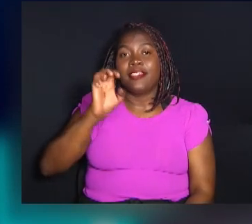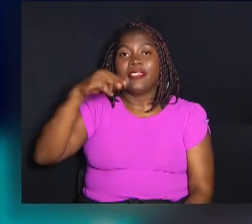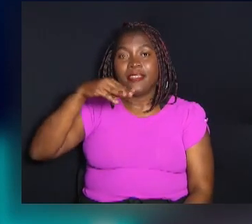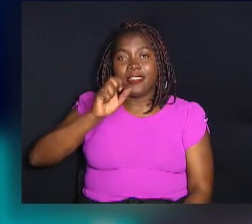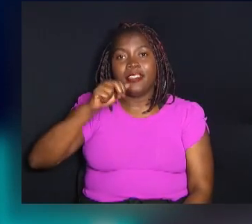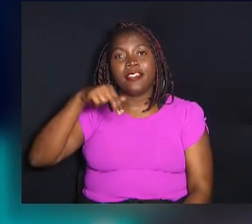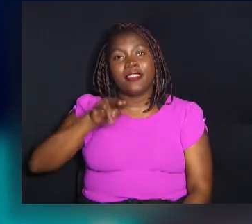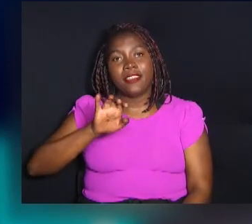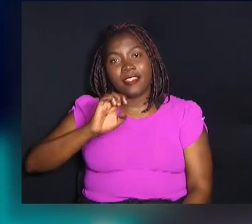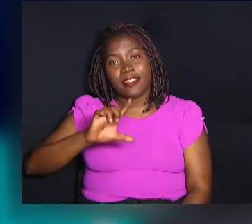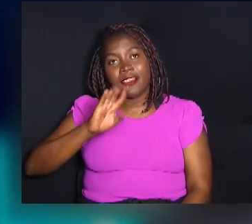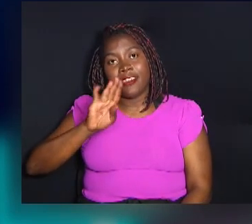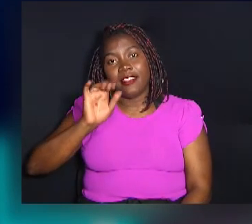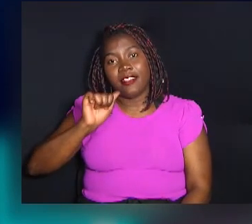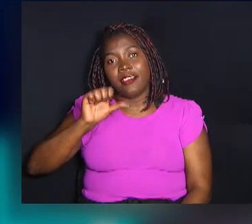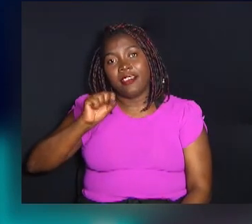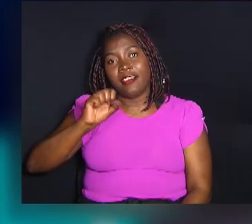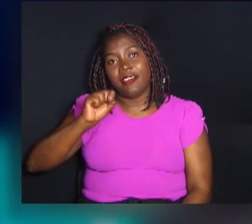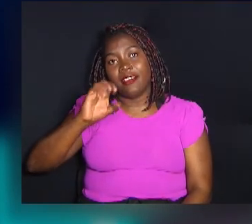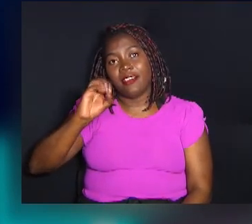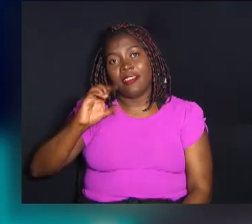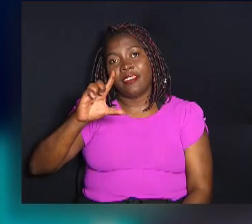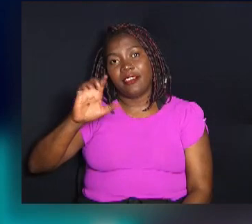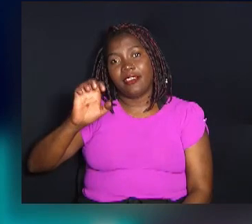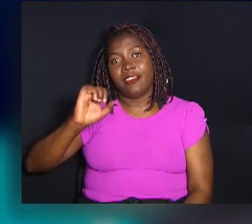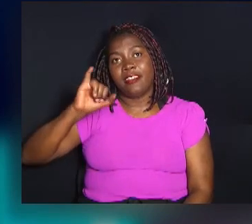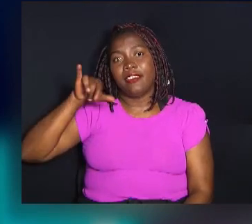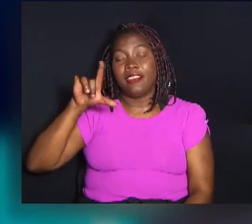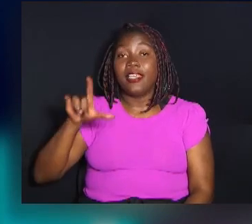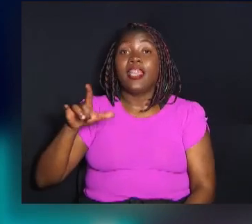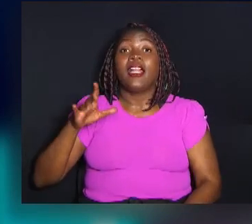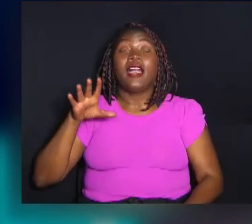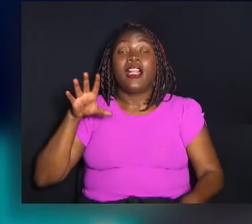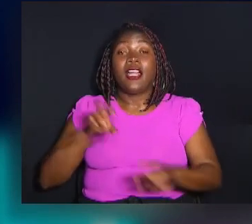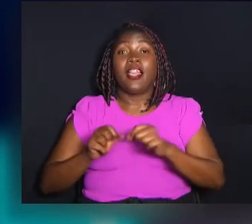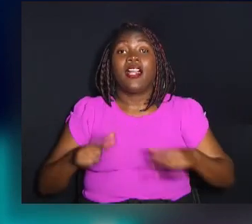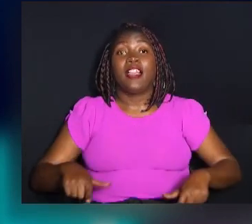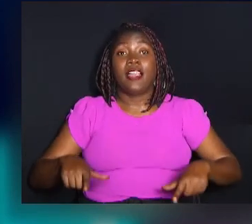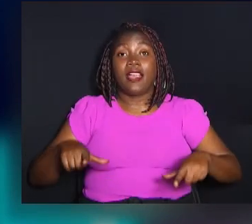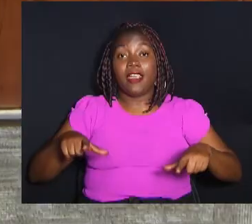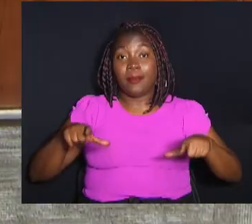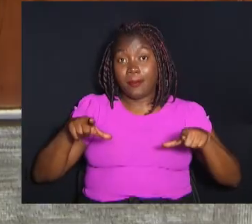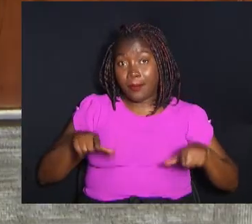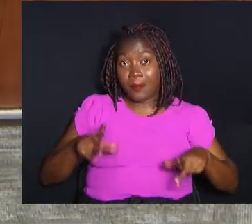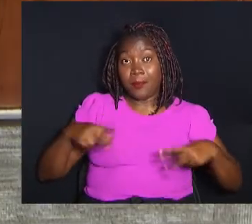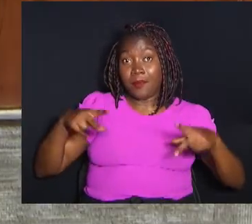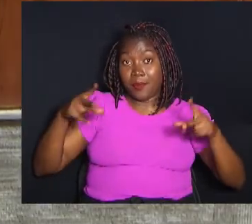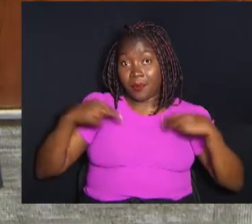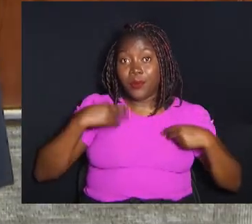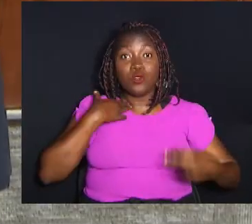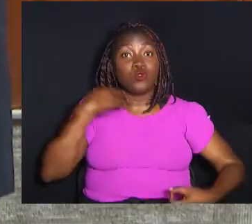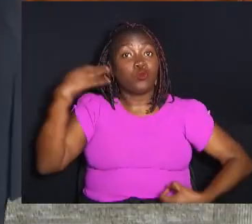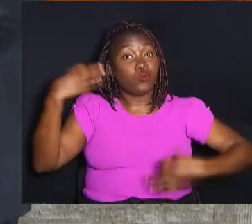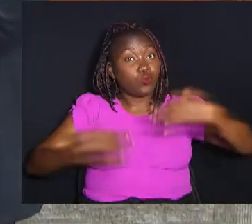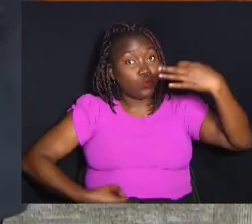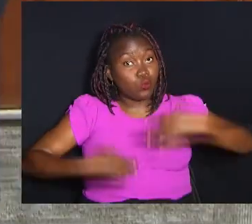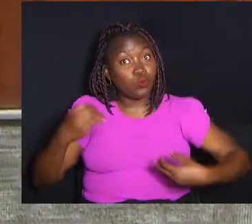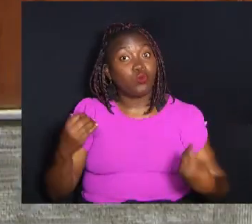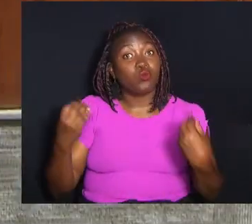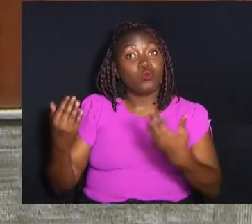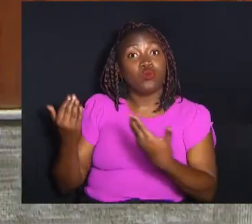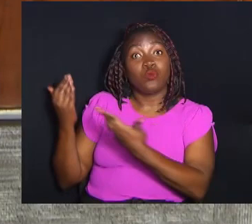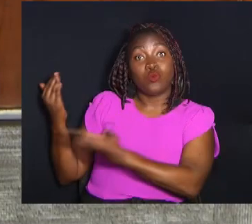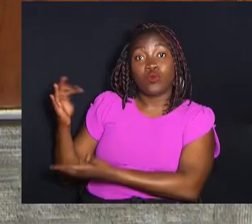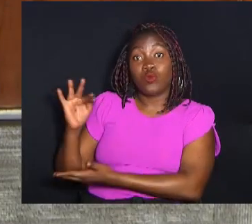Claudete Troigros, Emmanuel Bassoleu e Albano Lourenço. O Diploma de Mérito Jurídico